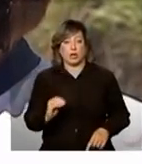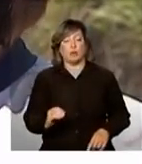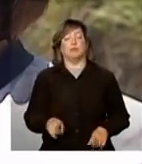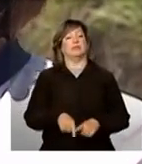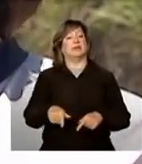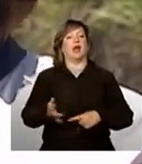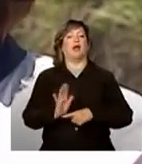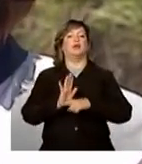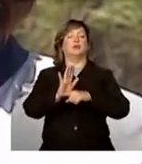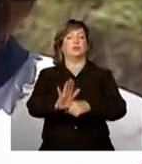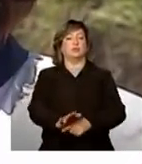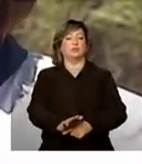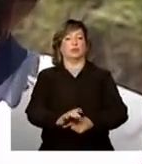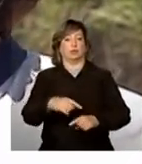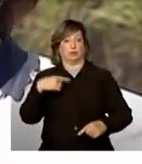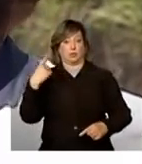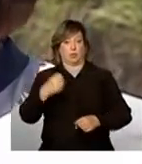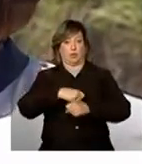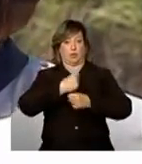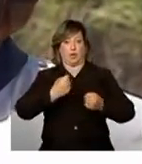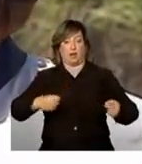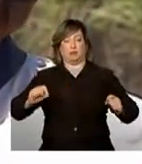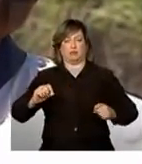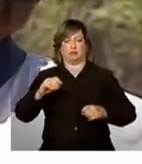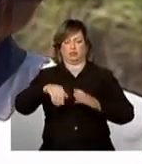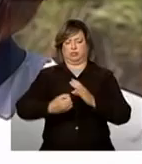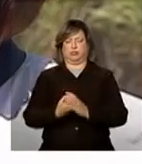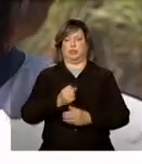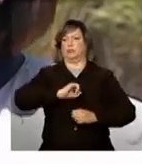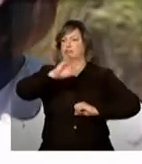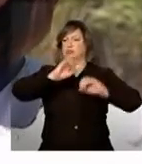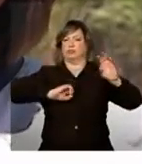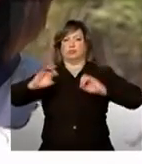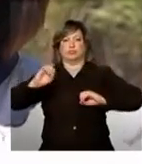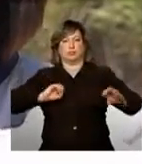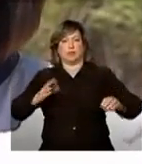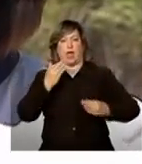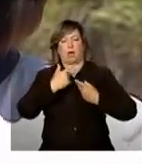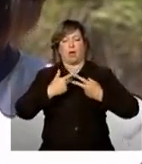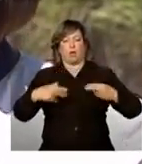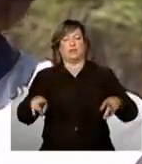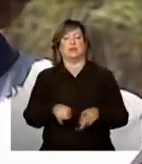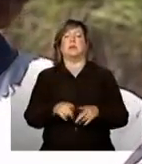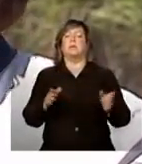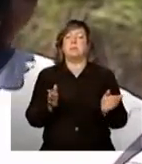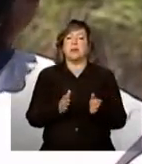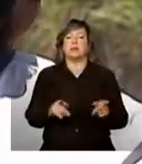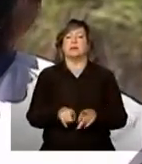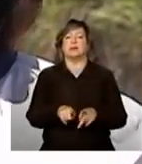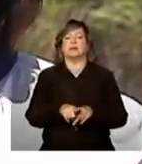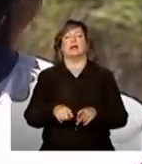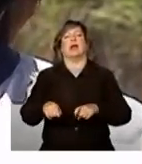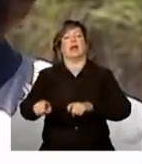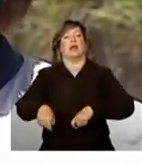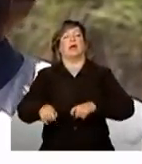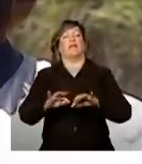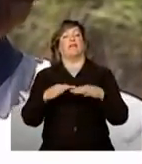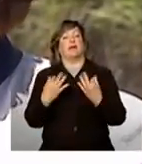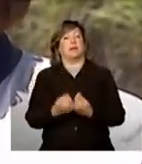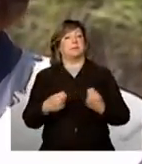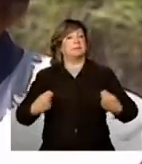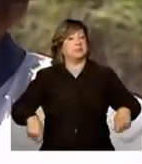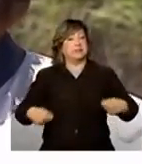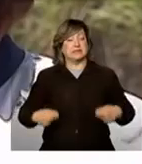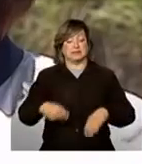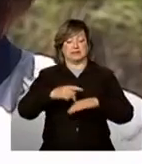o grande produtor a escoar sua produção, o pequeno produtor também, o agricultor familiar, que depende das